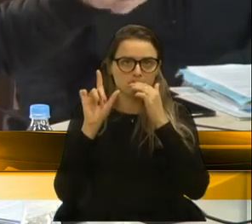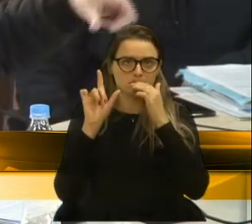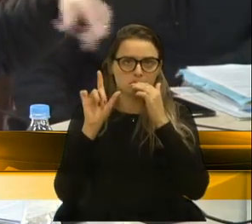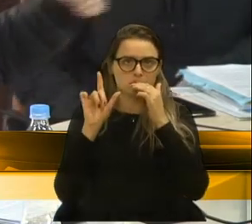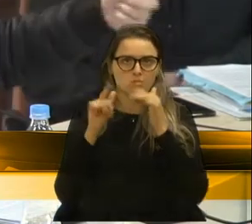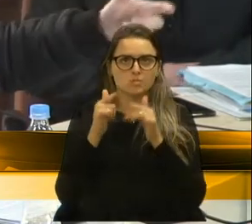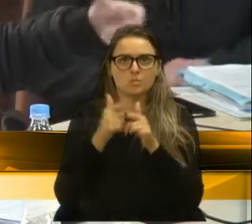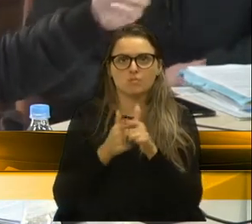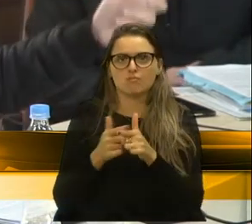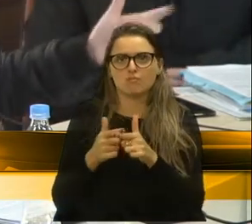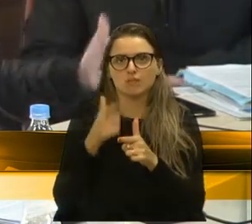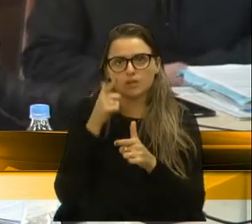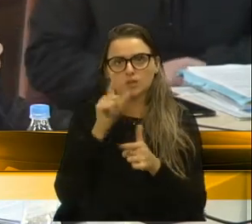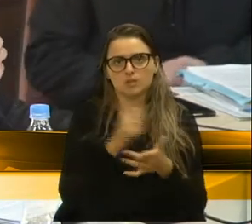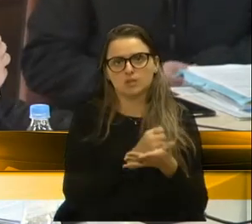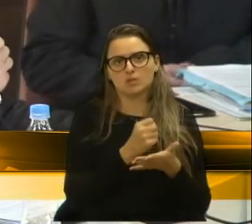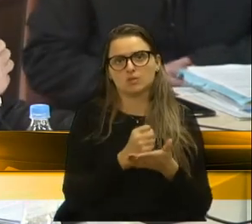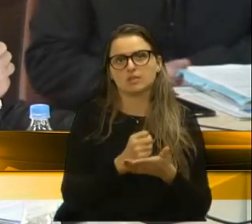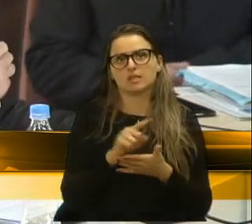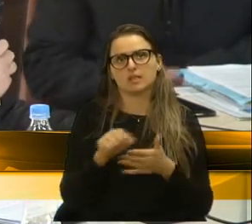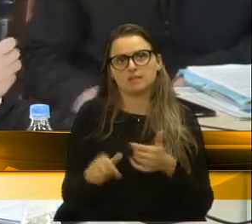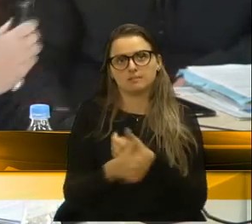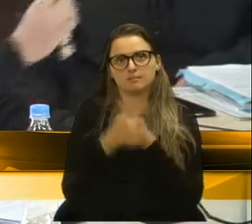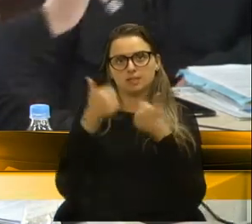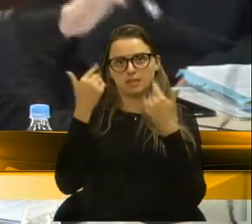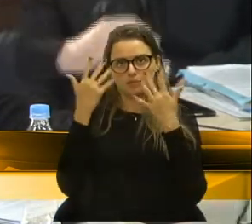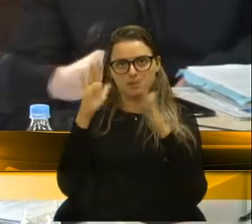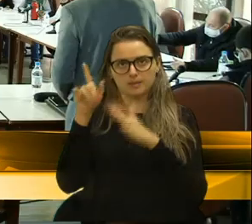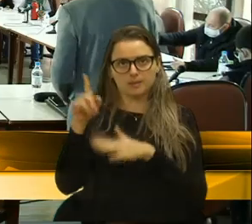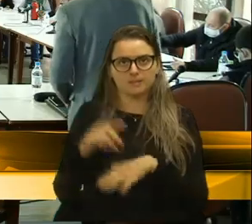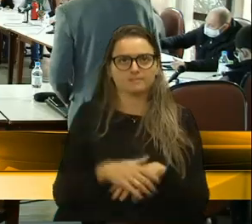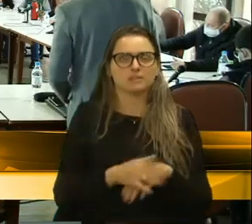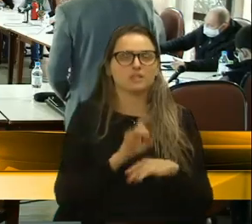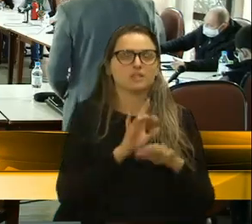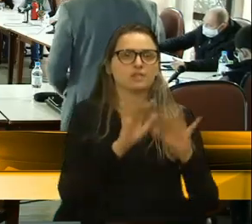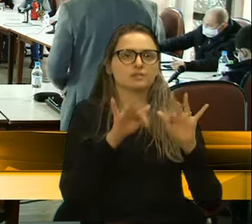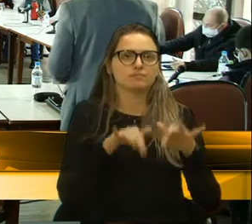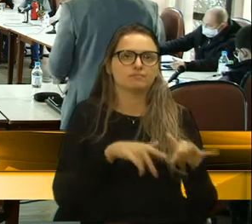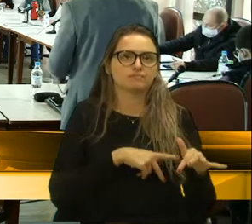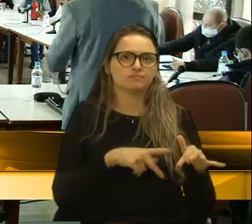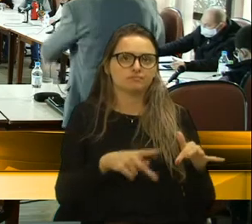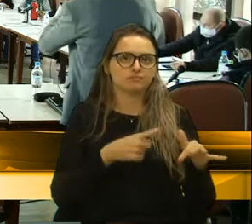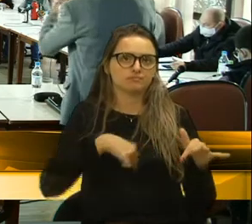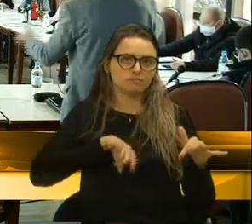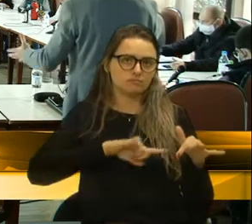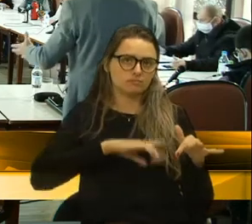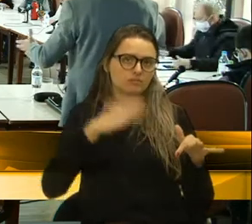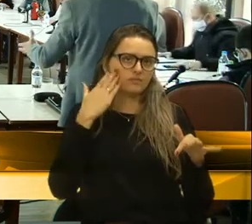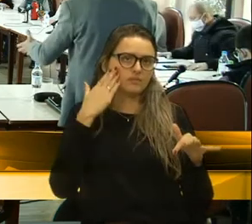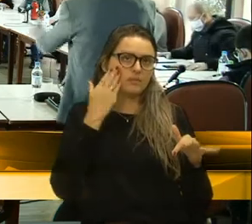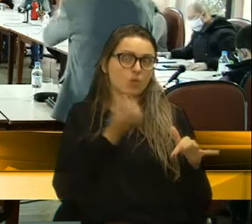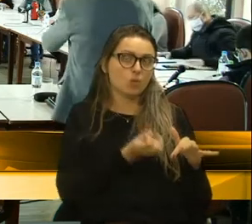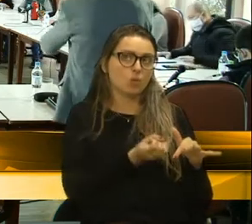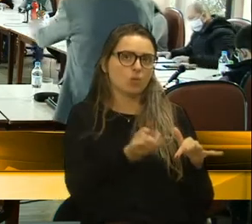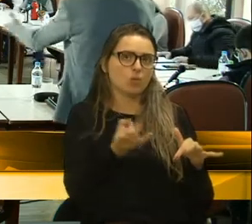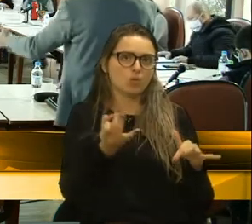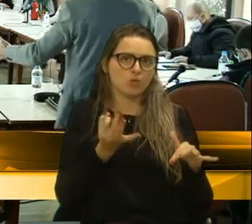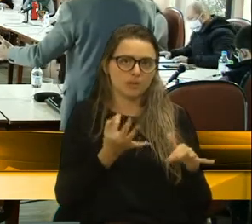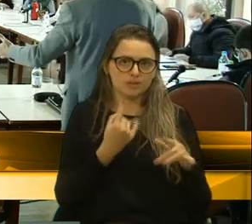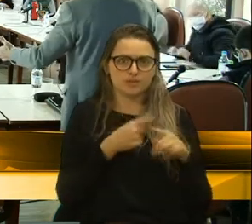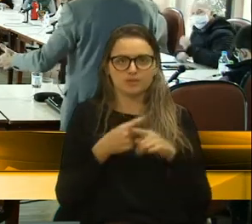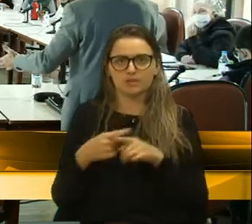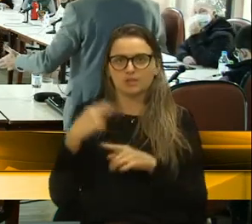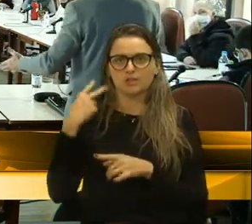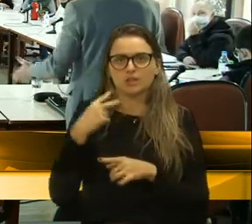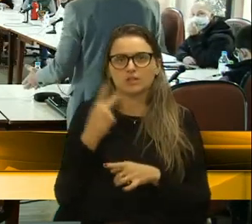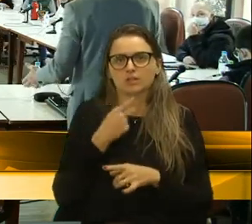isso daí e poder contratar, melhor ainda. Parabéns. Ok. Só para encerrar, senhor presidente, a gente sabia e quantas vezes os vereadores aqui disseram